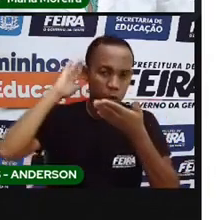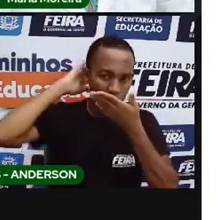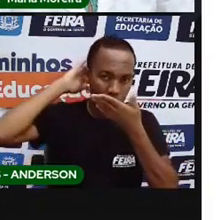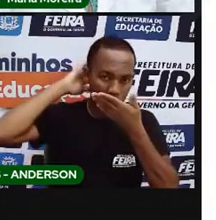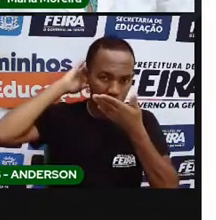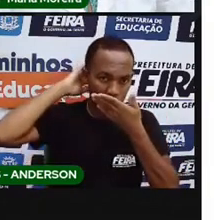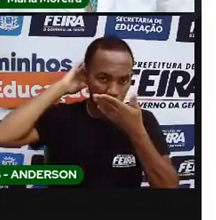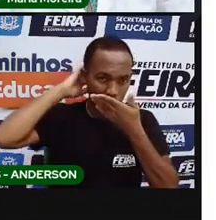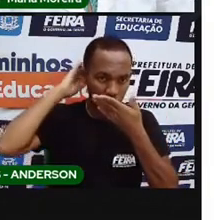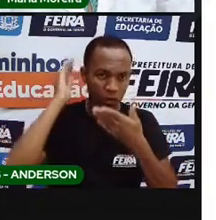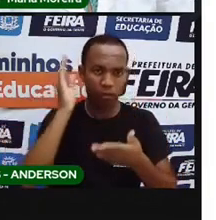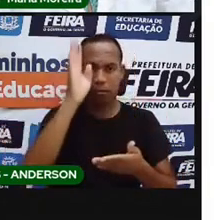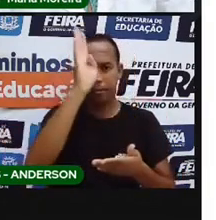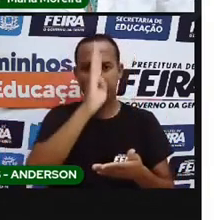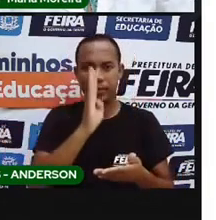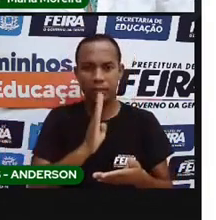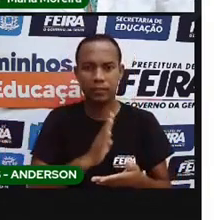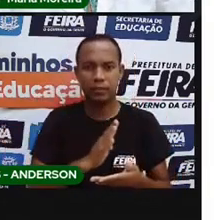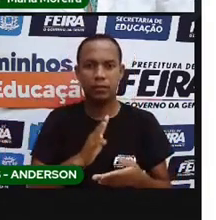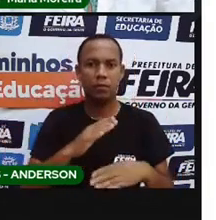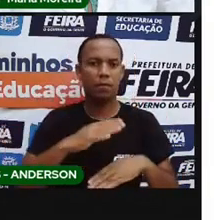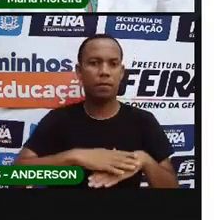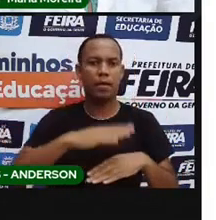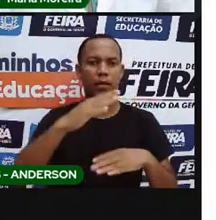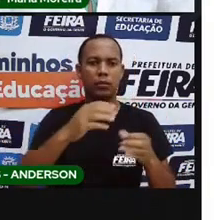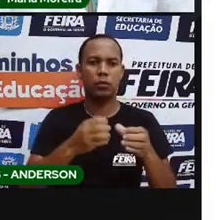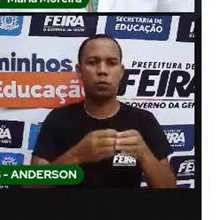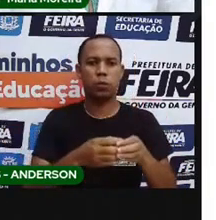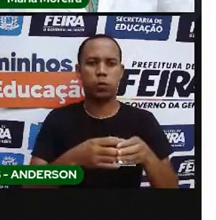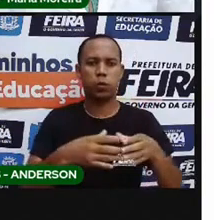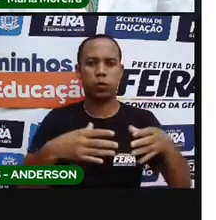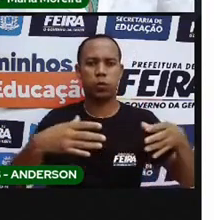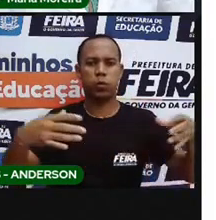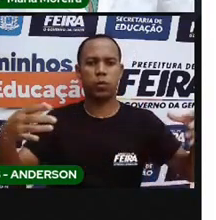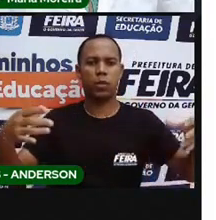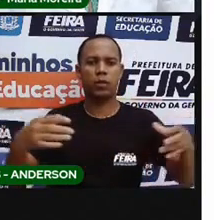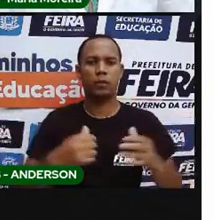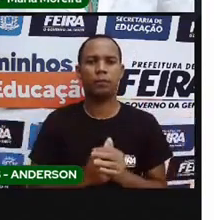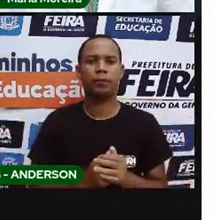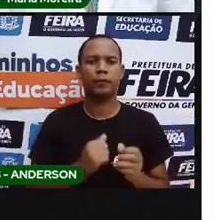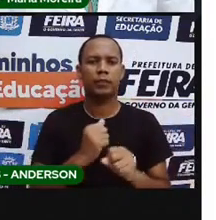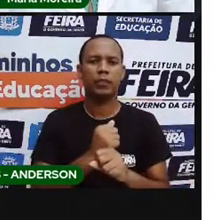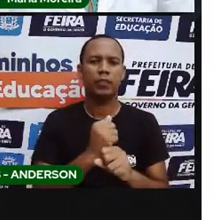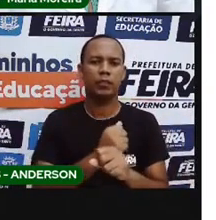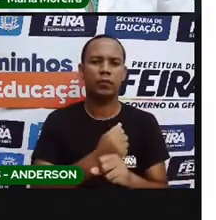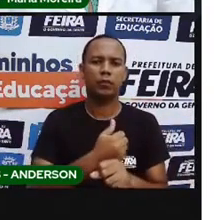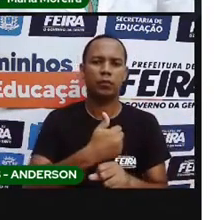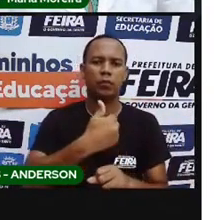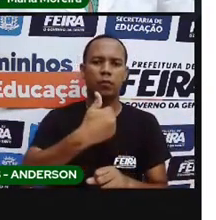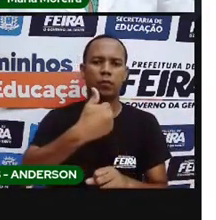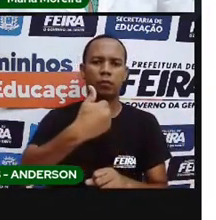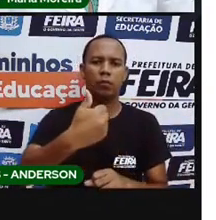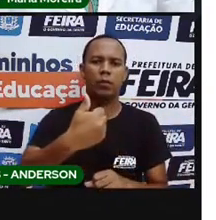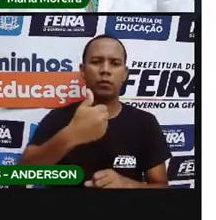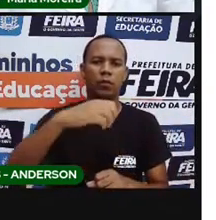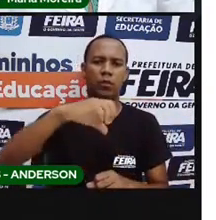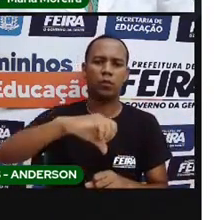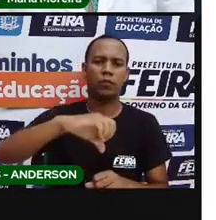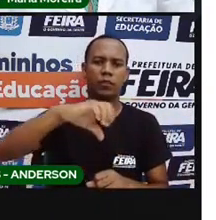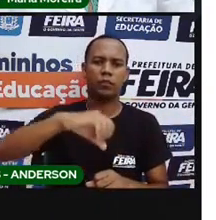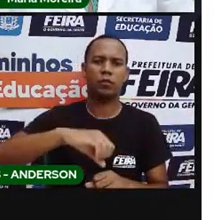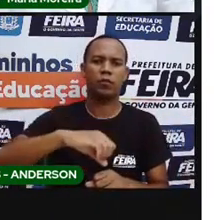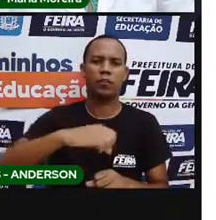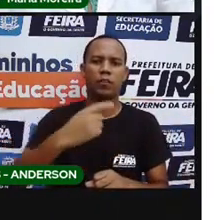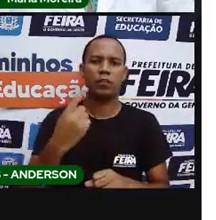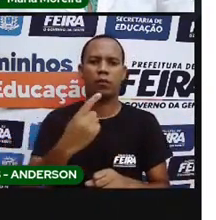aumentando consideravelmente nos últimos anos. Em 1991, o total era de 214 mil